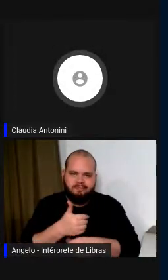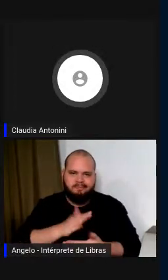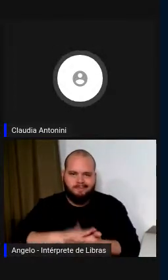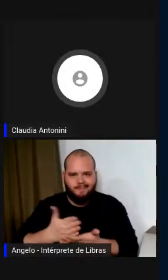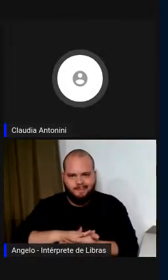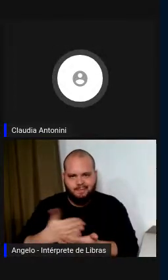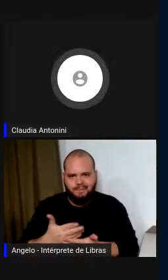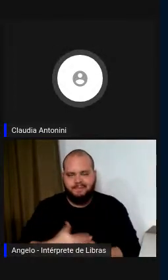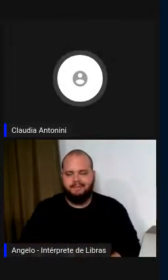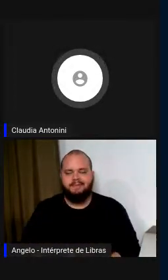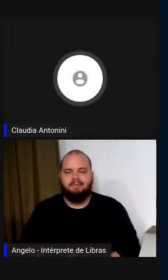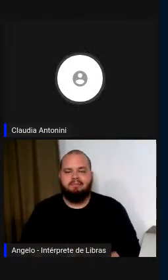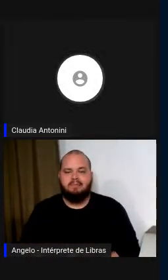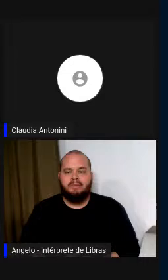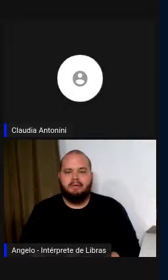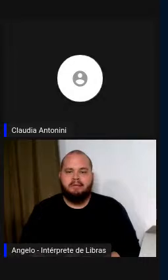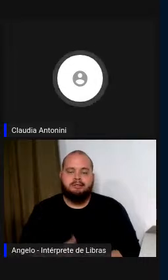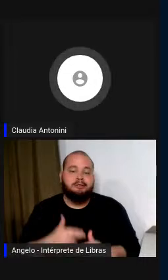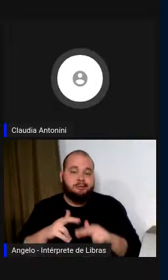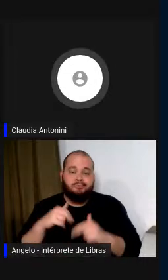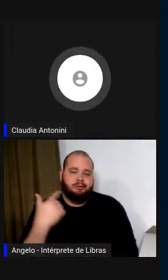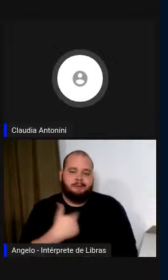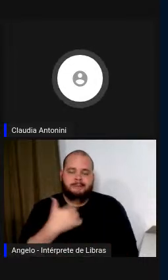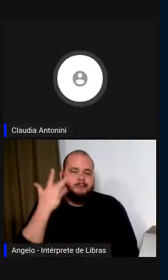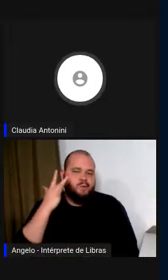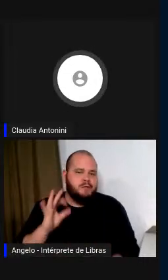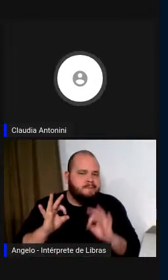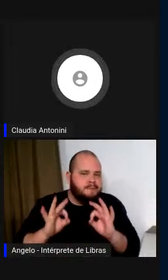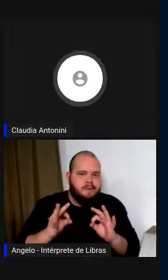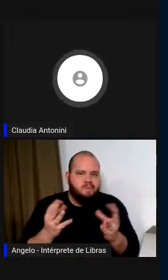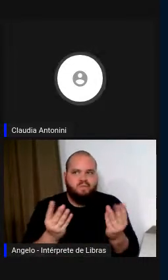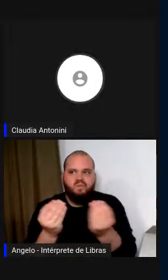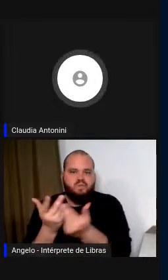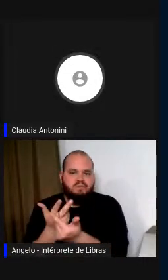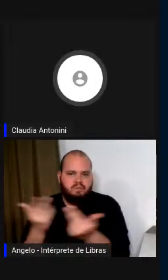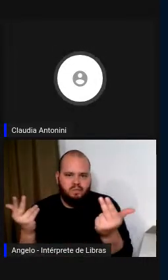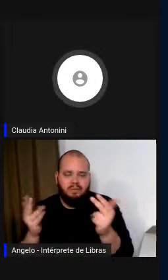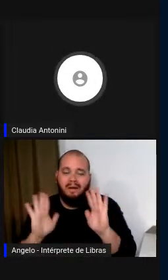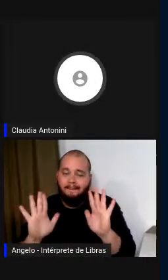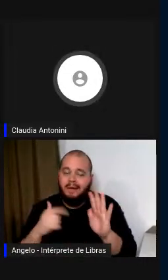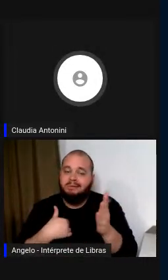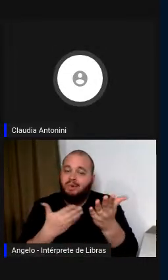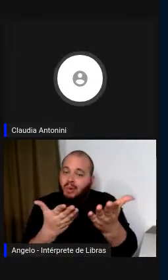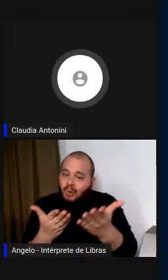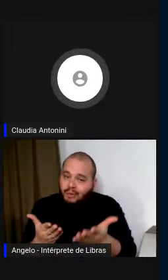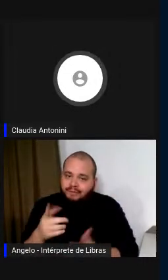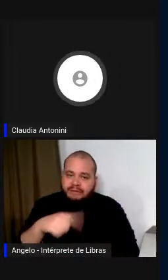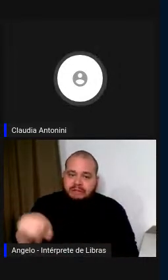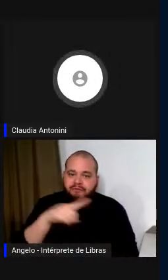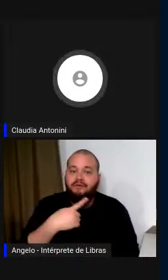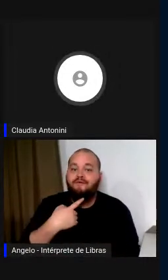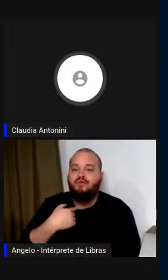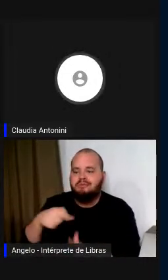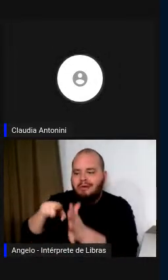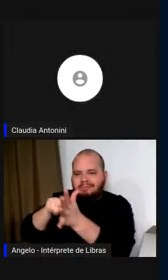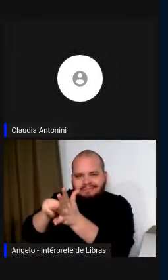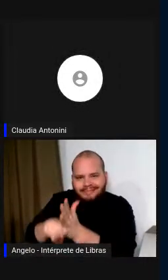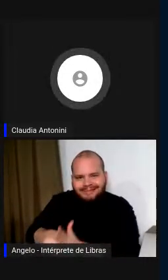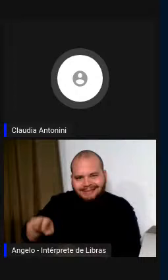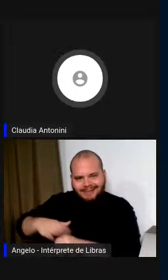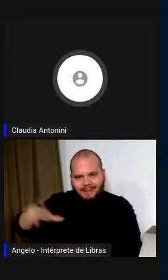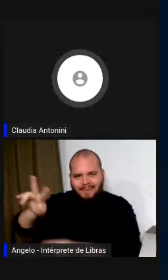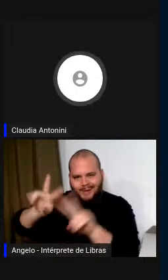consequentemente, não sabemos muito. O convite que posso fazer é que quem tem vontade de pesquisar neste âmbito